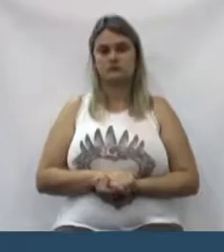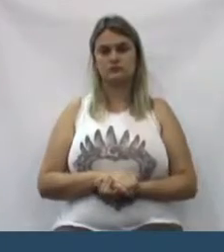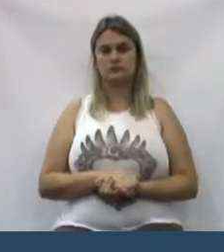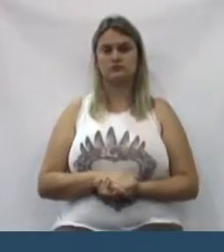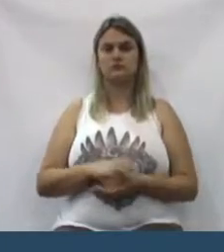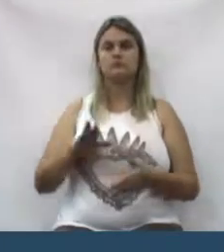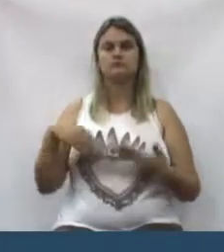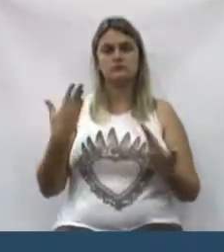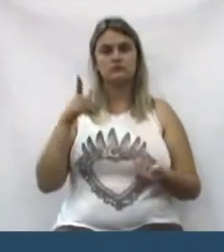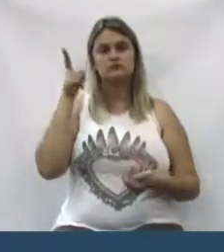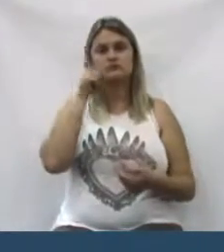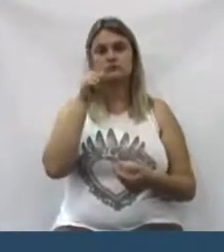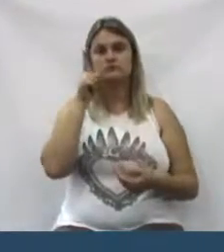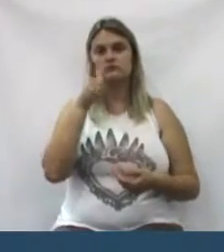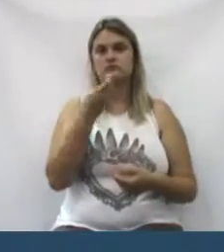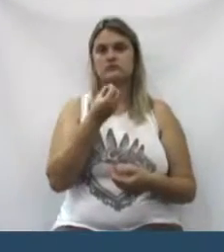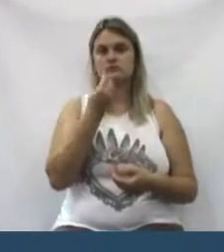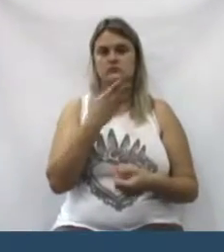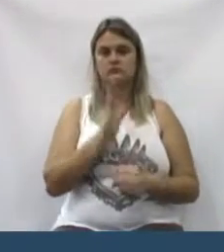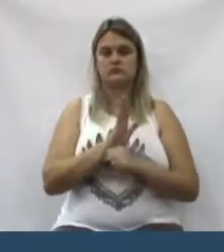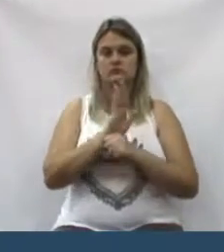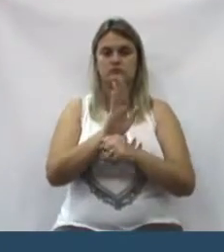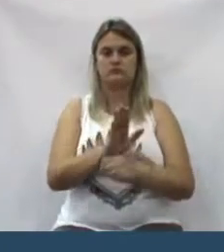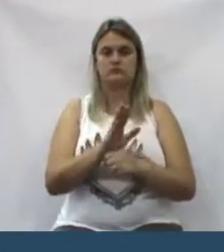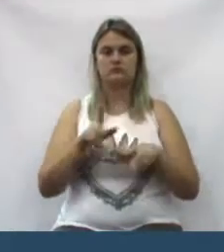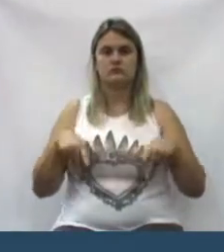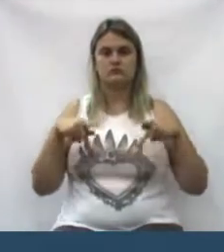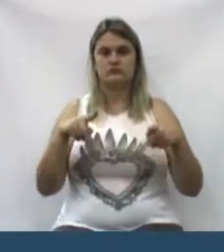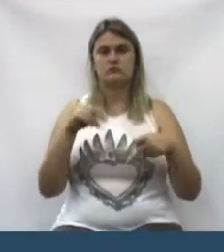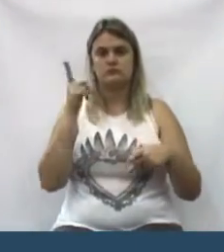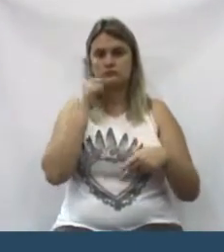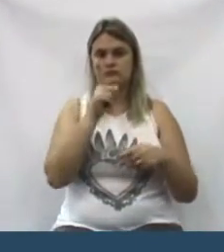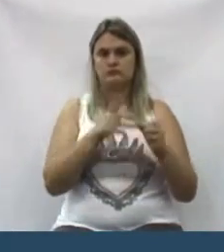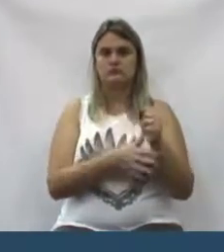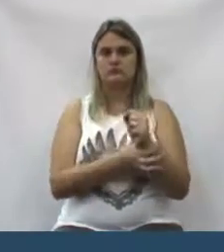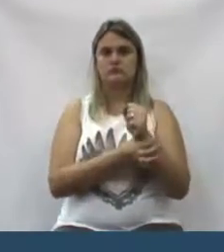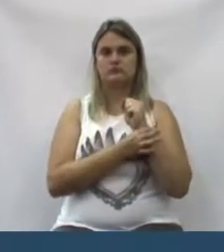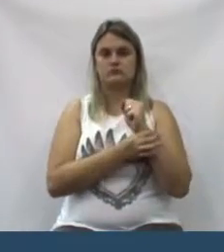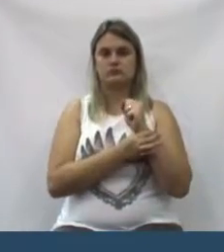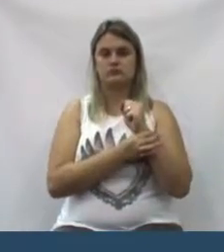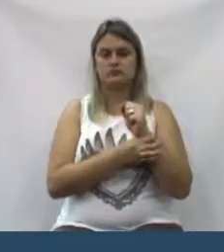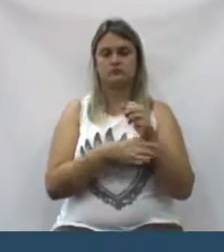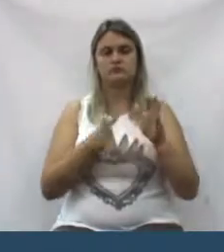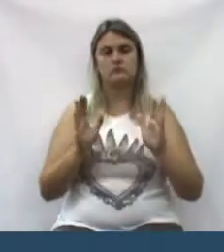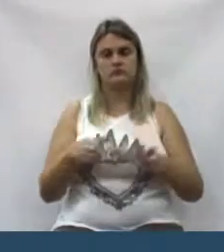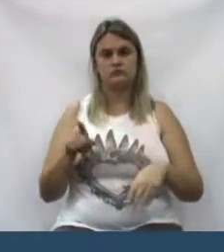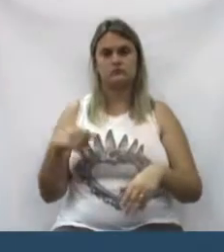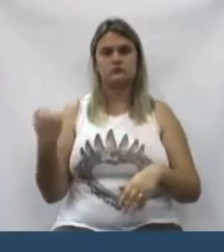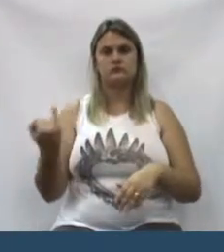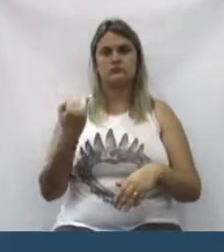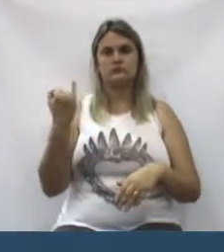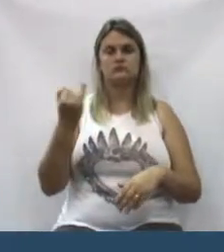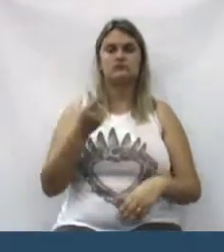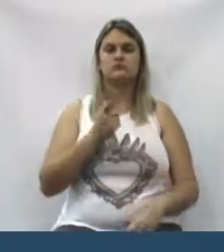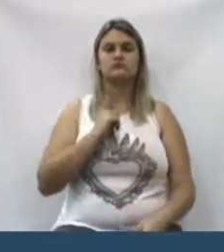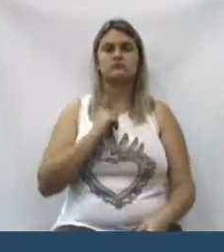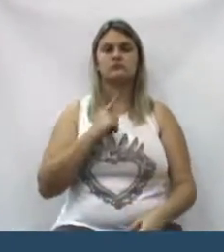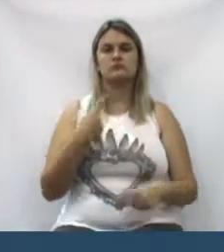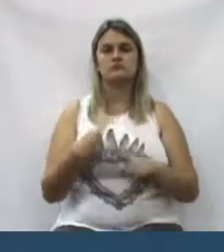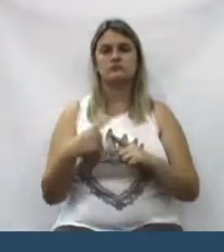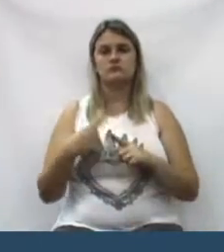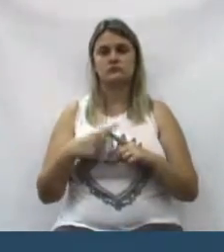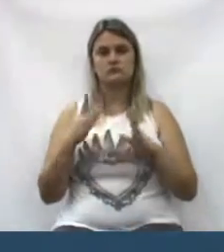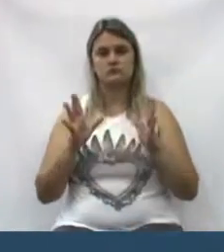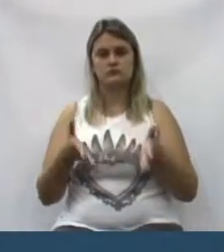Então, vai ganhar a população em si. A segurança hoje é muito importante. Porque